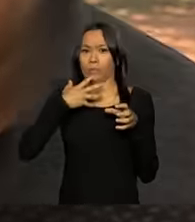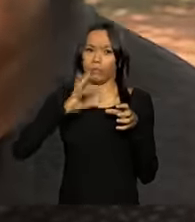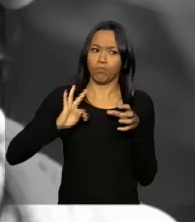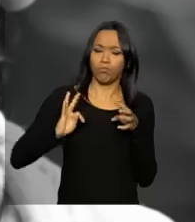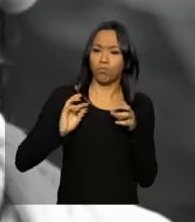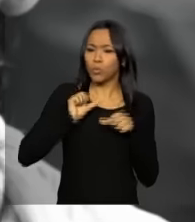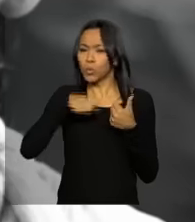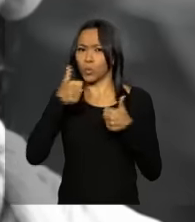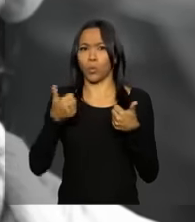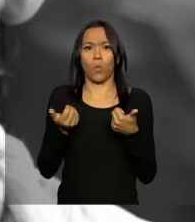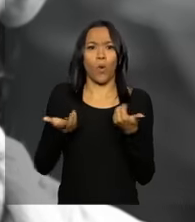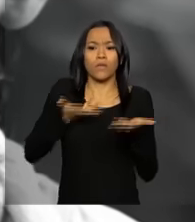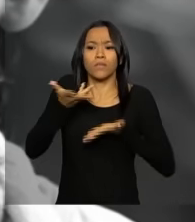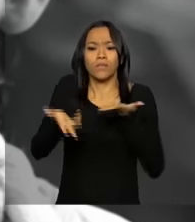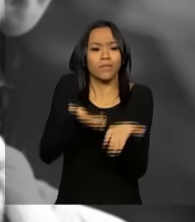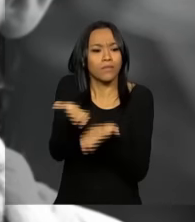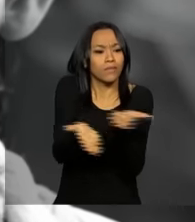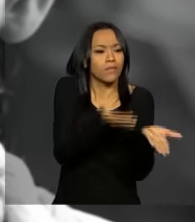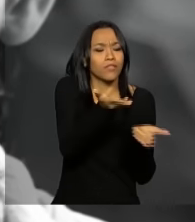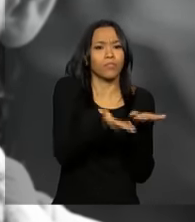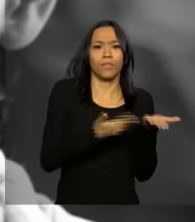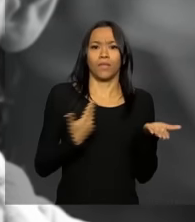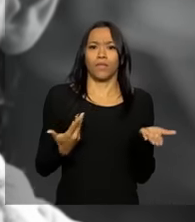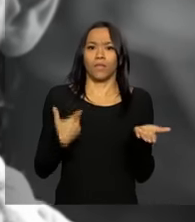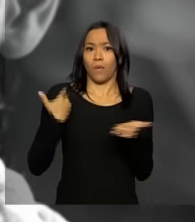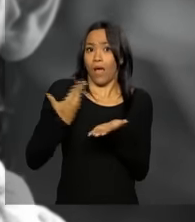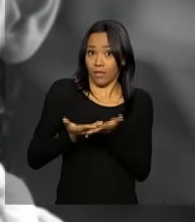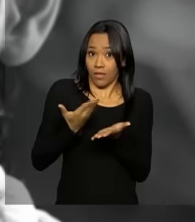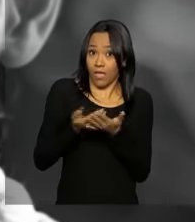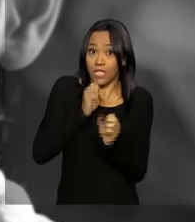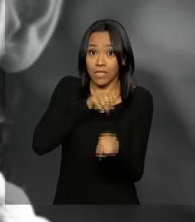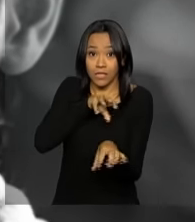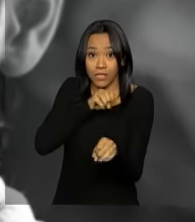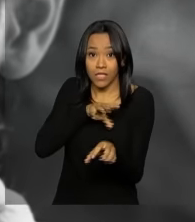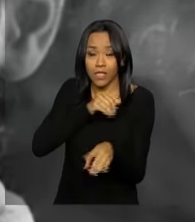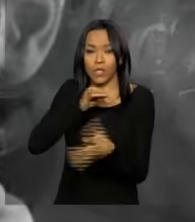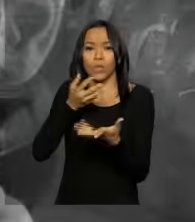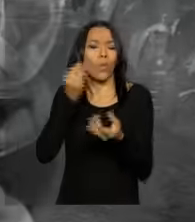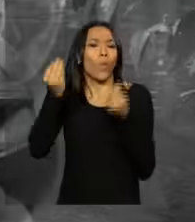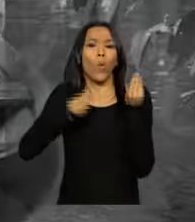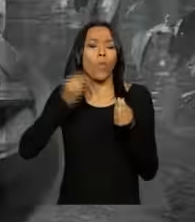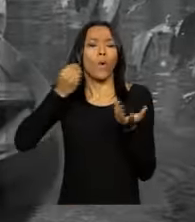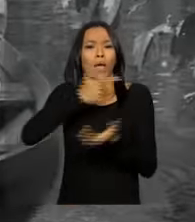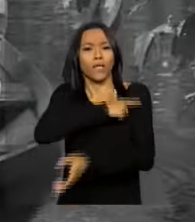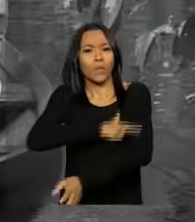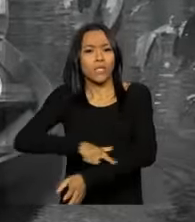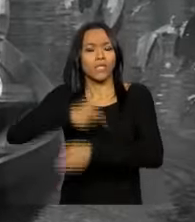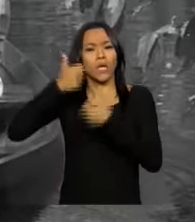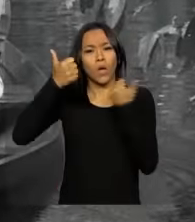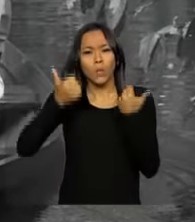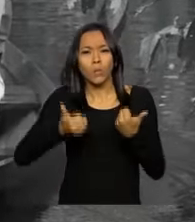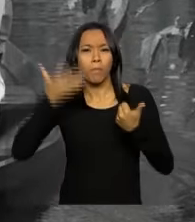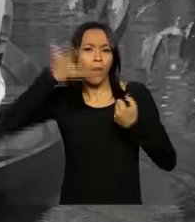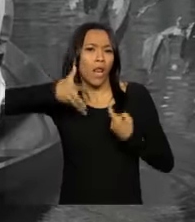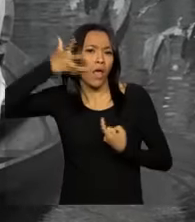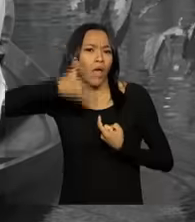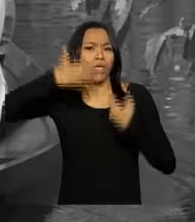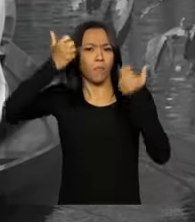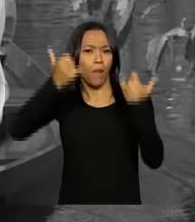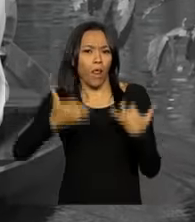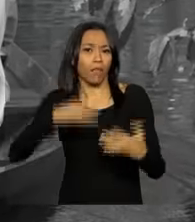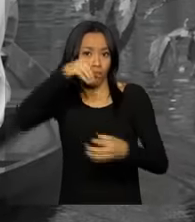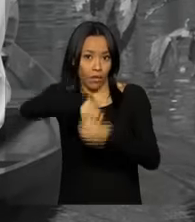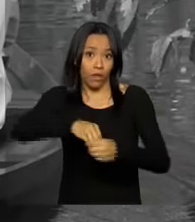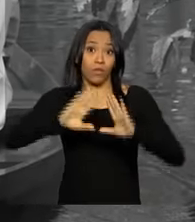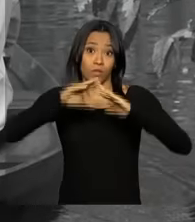assistência. Tem até aulas de educação nas escolas que eles implantaram. Então a